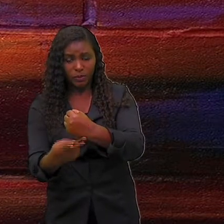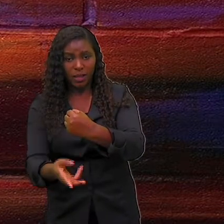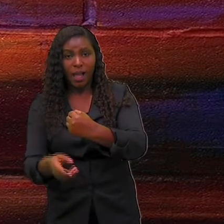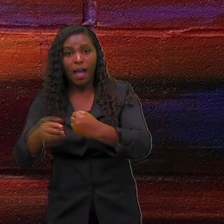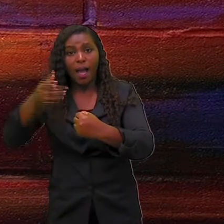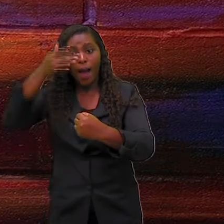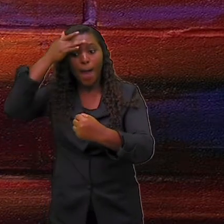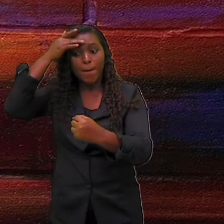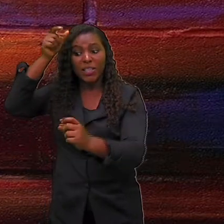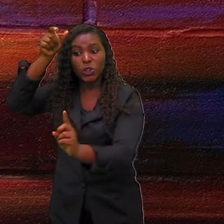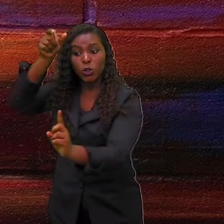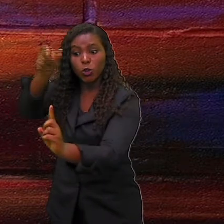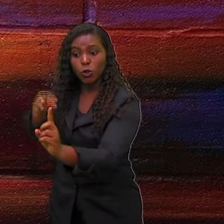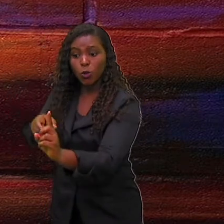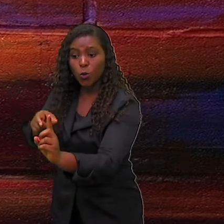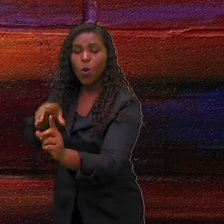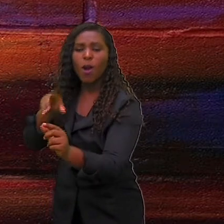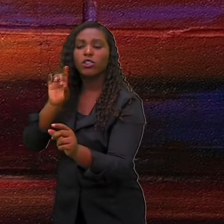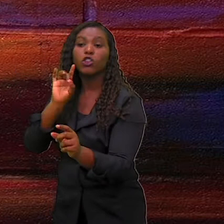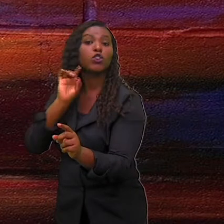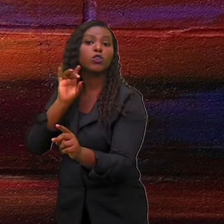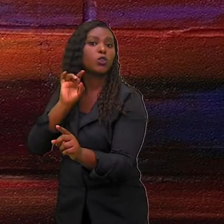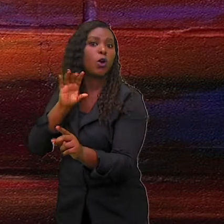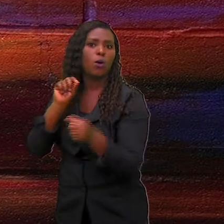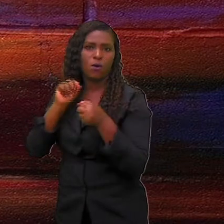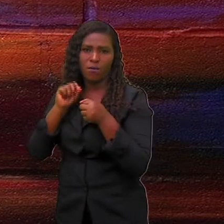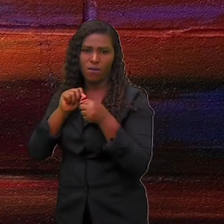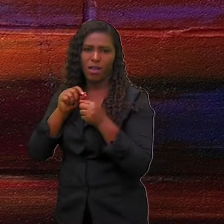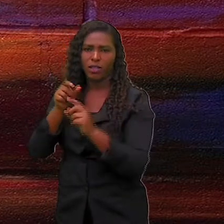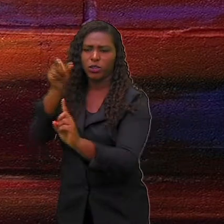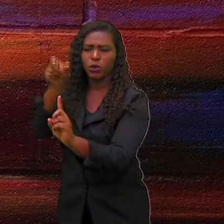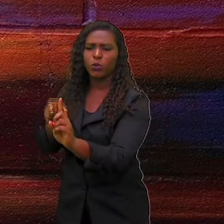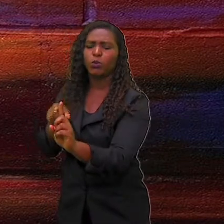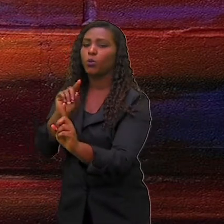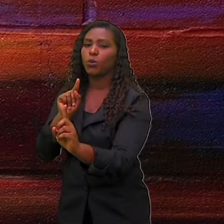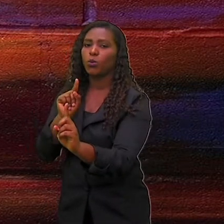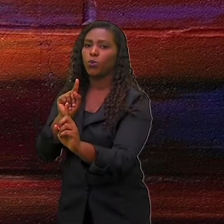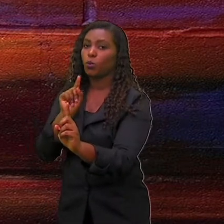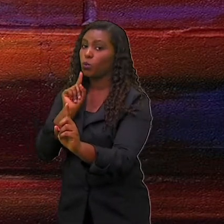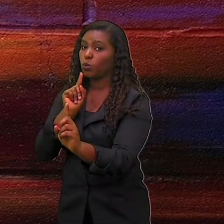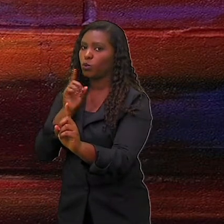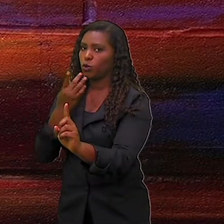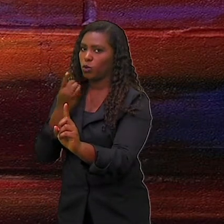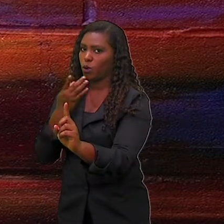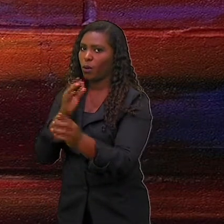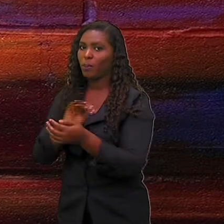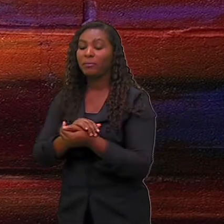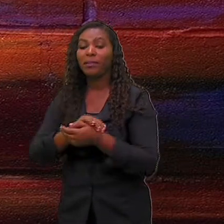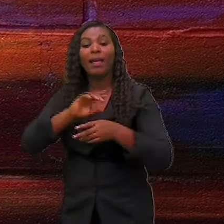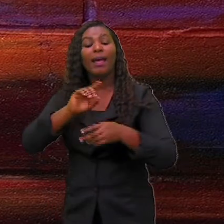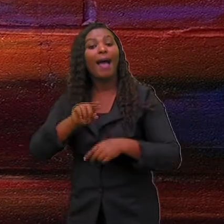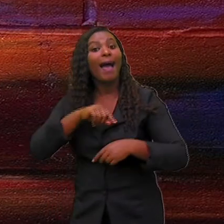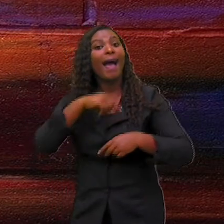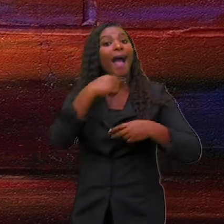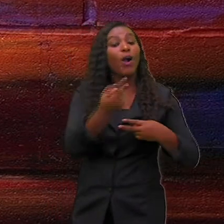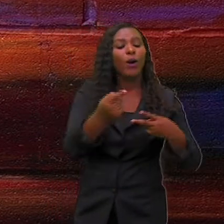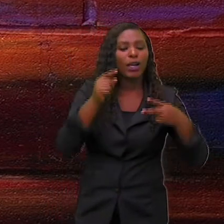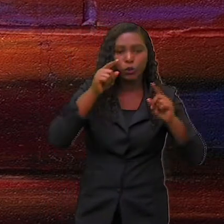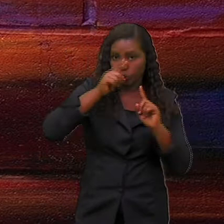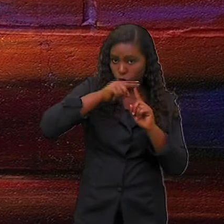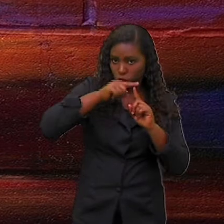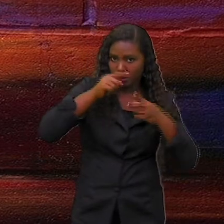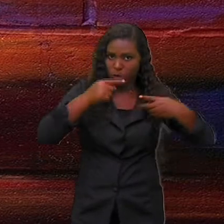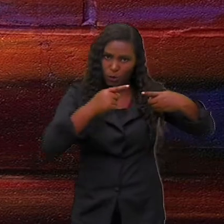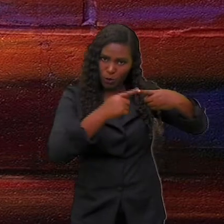reciprocidade. Então, são dois ou mais sujeitos fazendo o quê? Uma